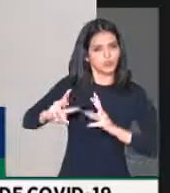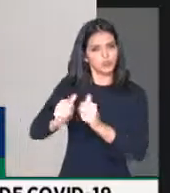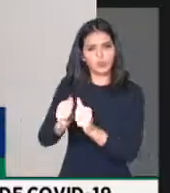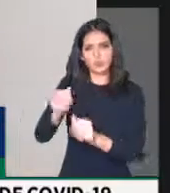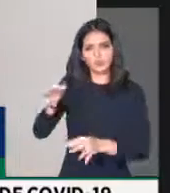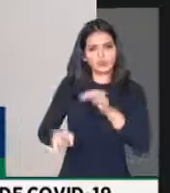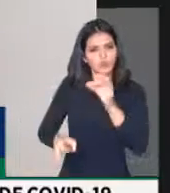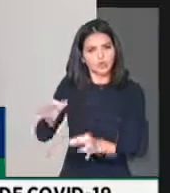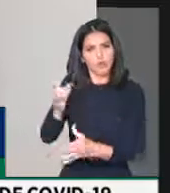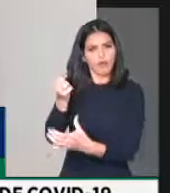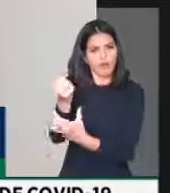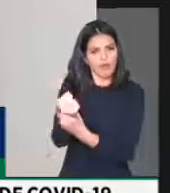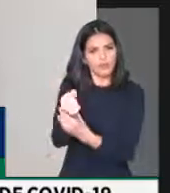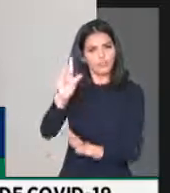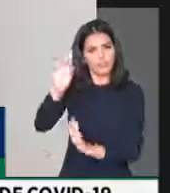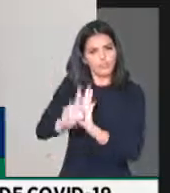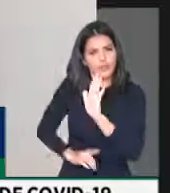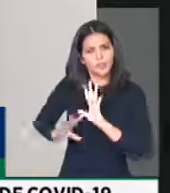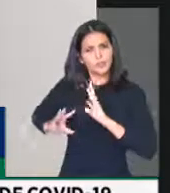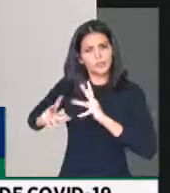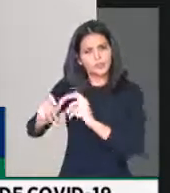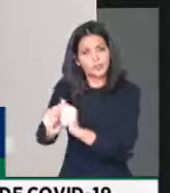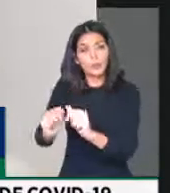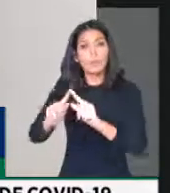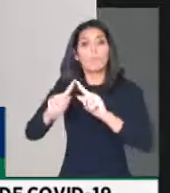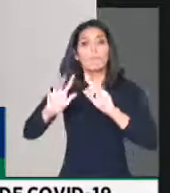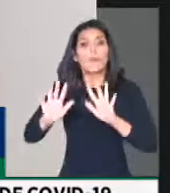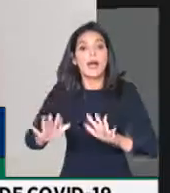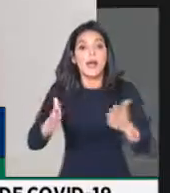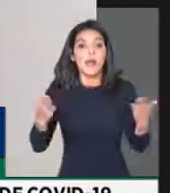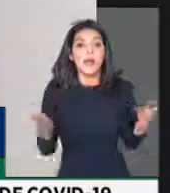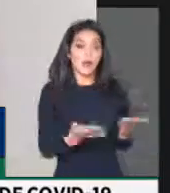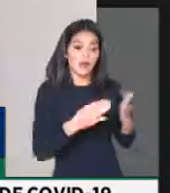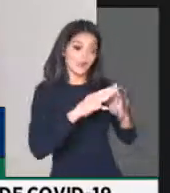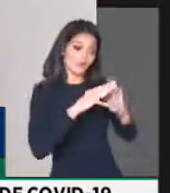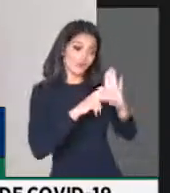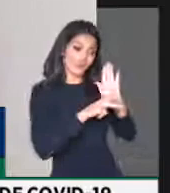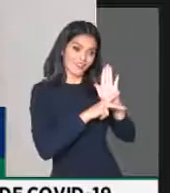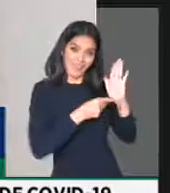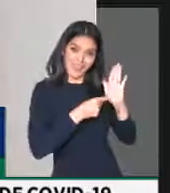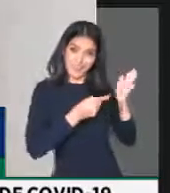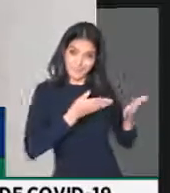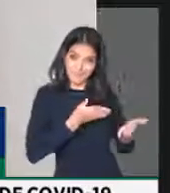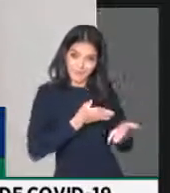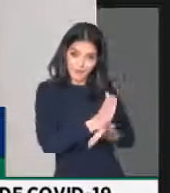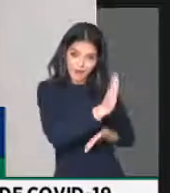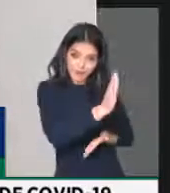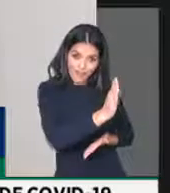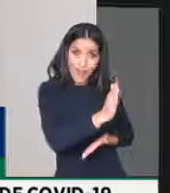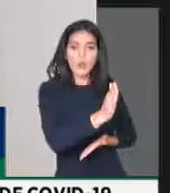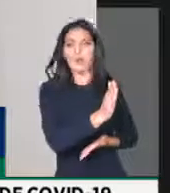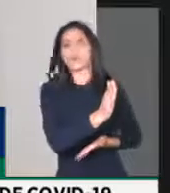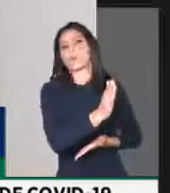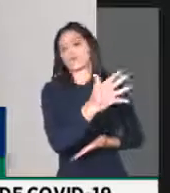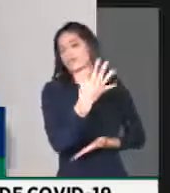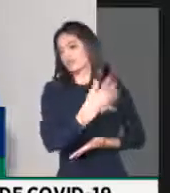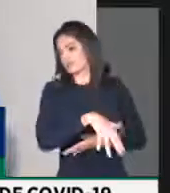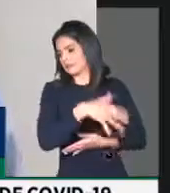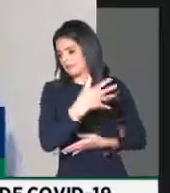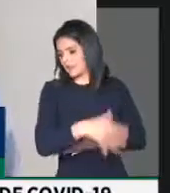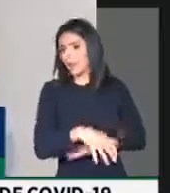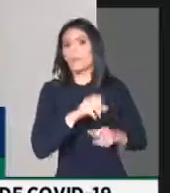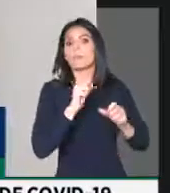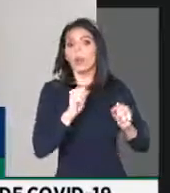direitos que deles provém. E, no entanto, se você estabelece, se a gente estabelece nesse momento este